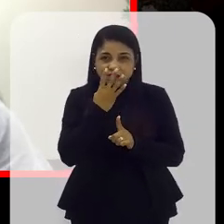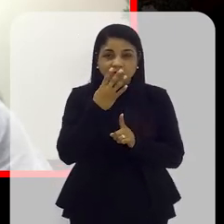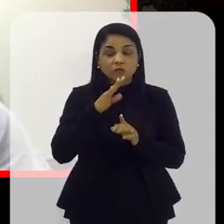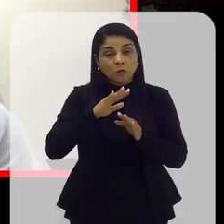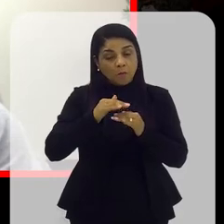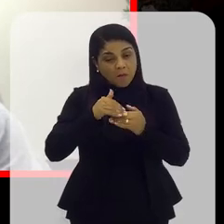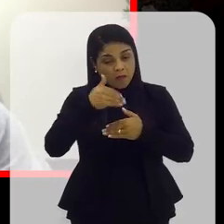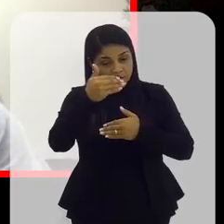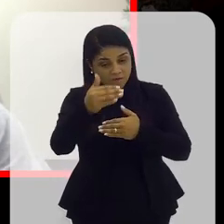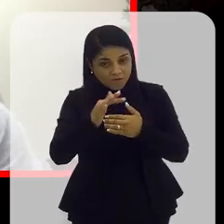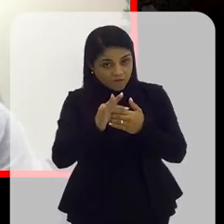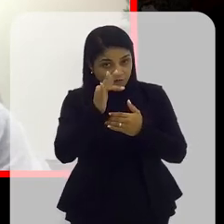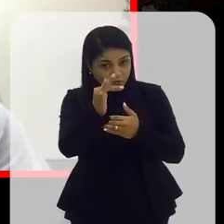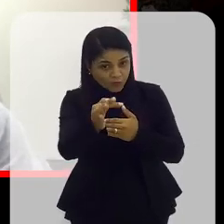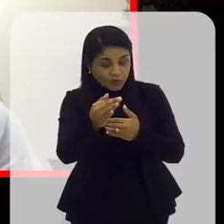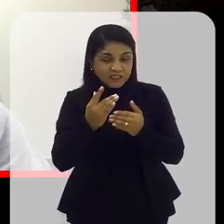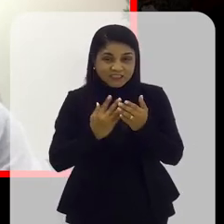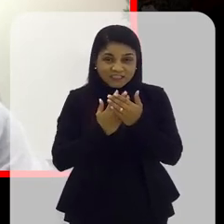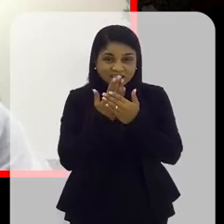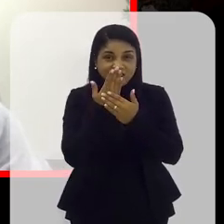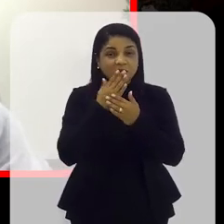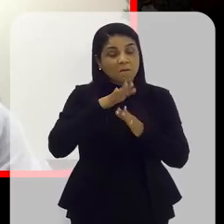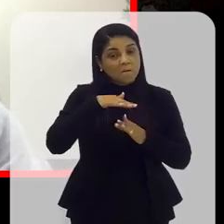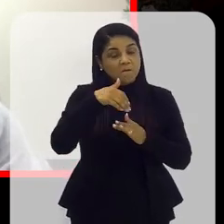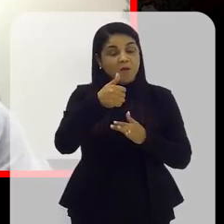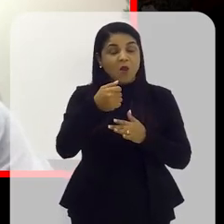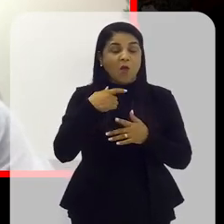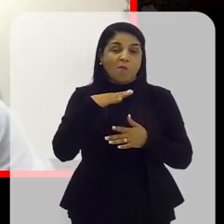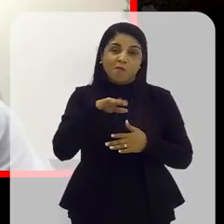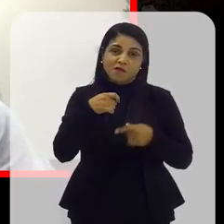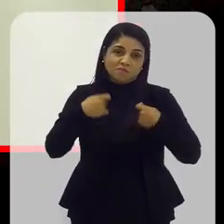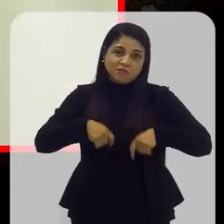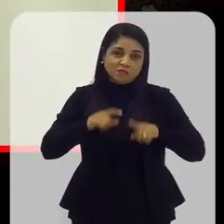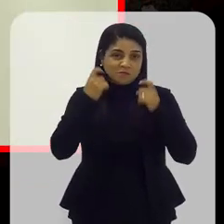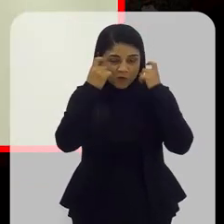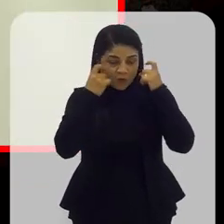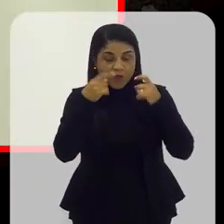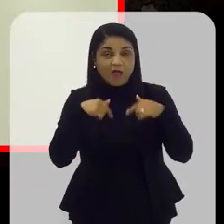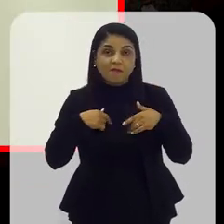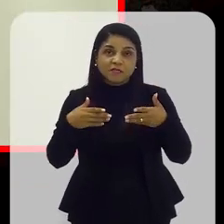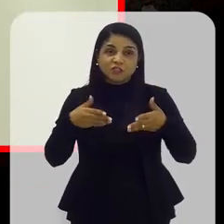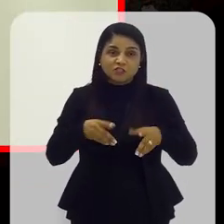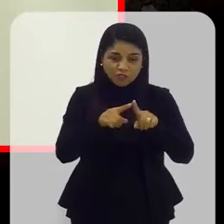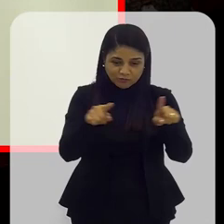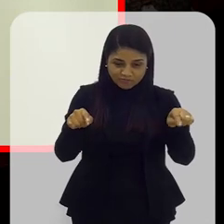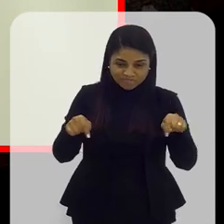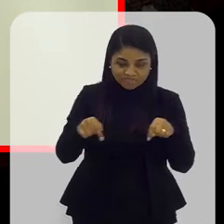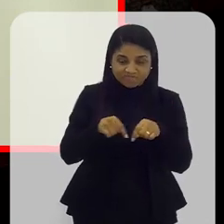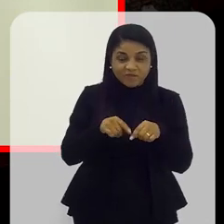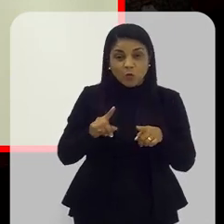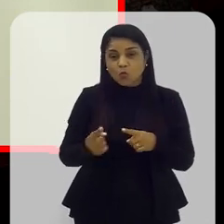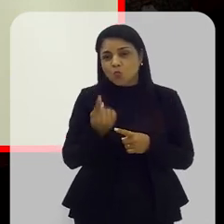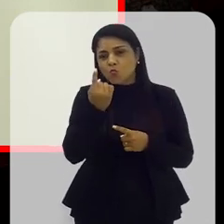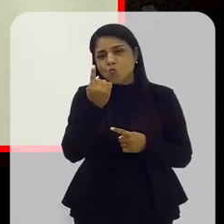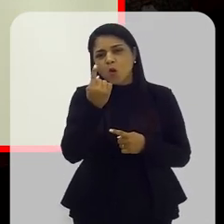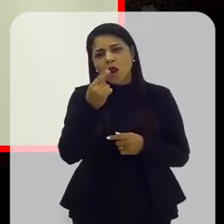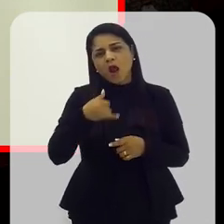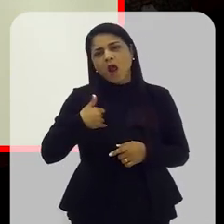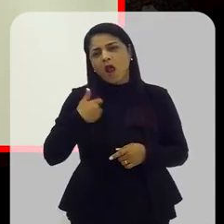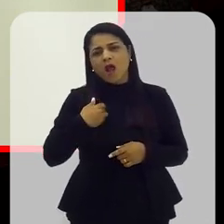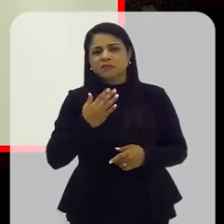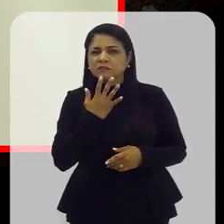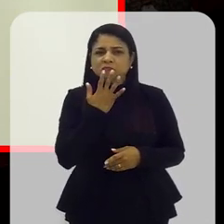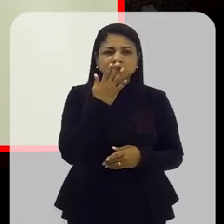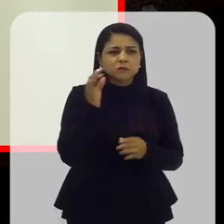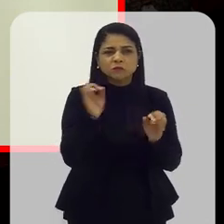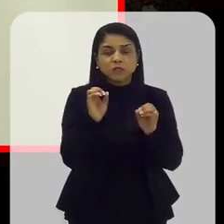menos um problema para essa mãe ter que se preocupar com a higienização desse dente. Tem mãe que chega no consultório, ah, mas já tem um aninho, não nasceu